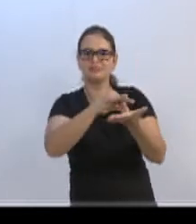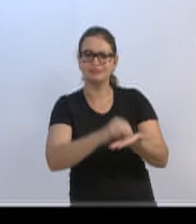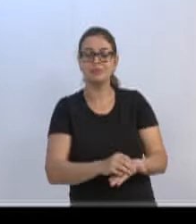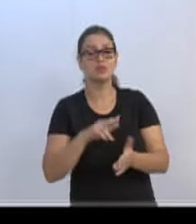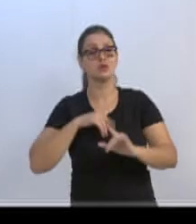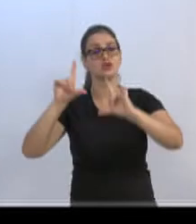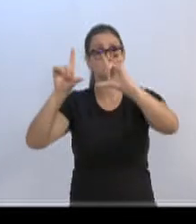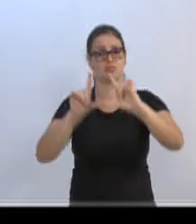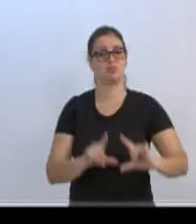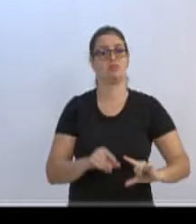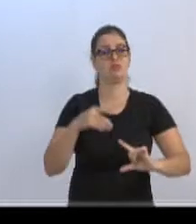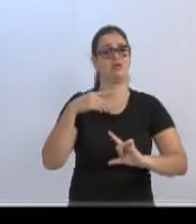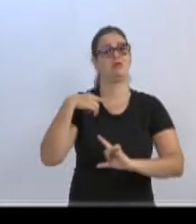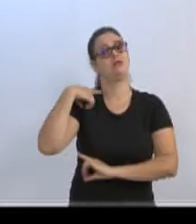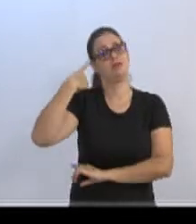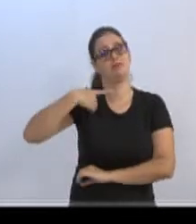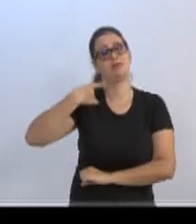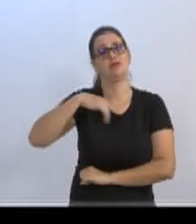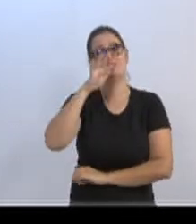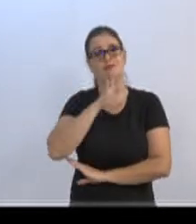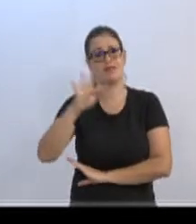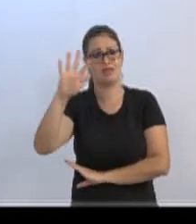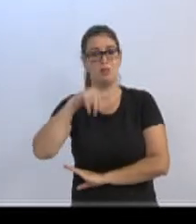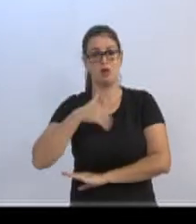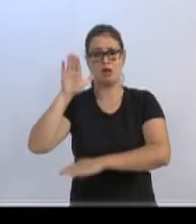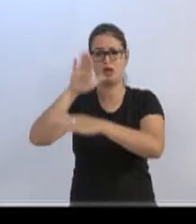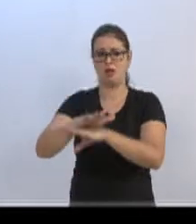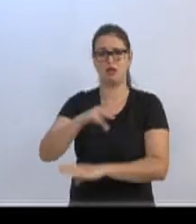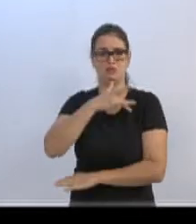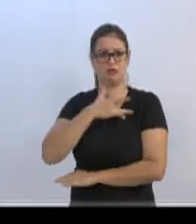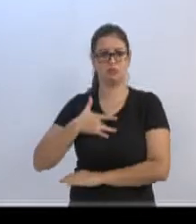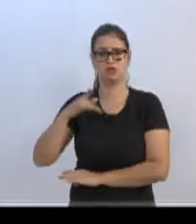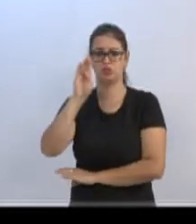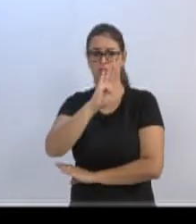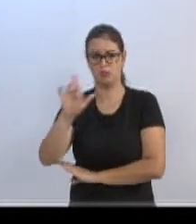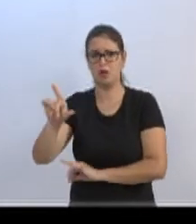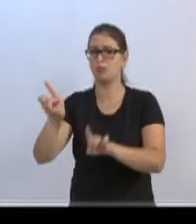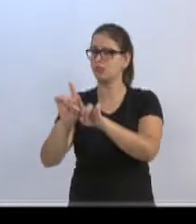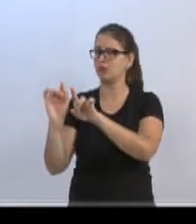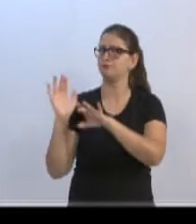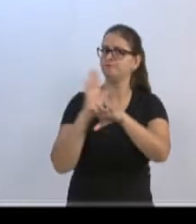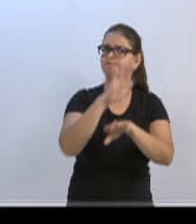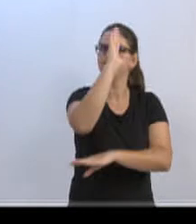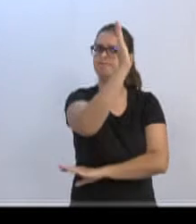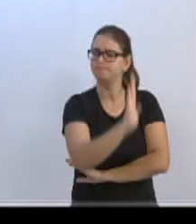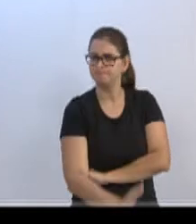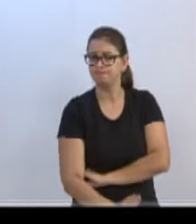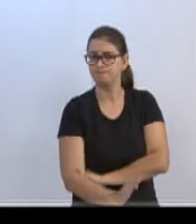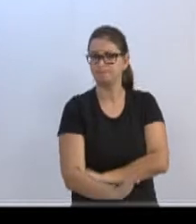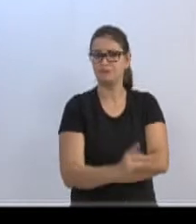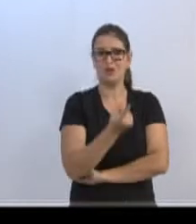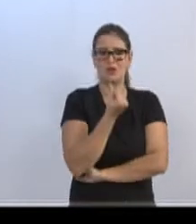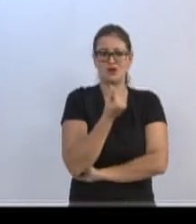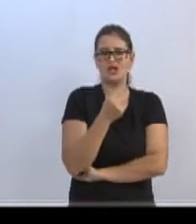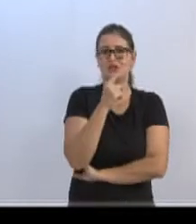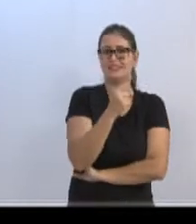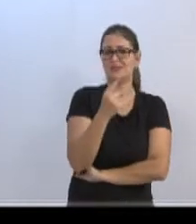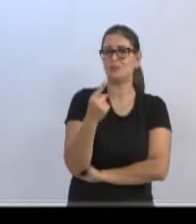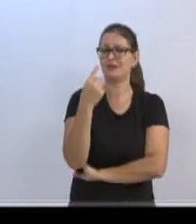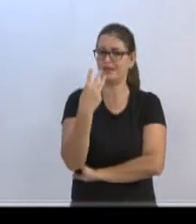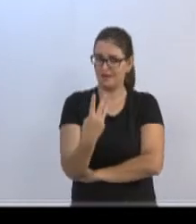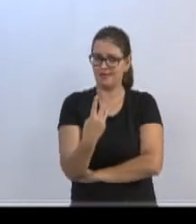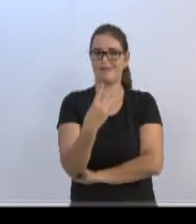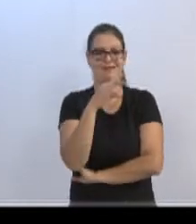federais, para melhorarmos não só a saúde em Blumenau, mas sim no Brasil. O dinheiro desses 113 deputados federais, que iria,